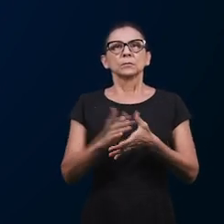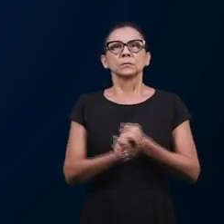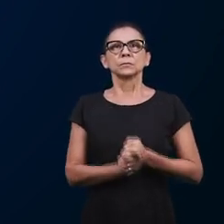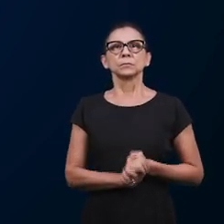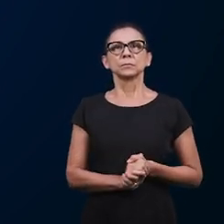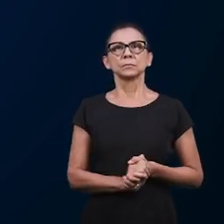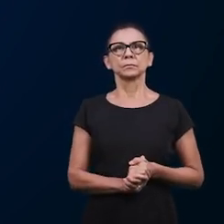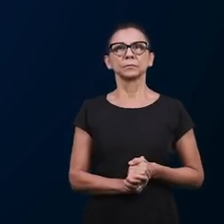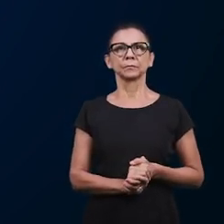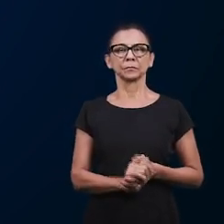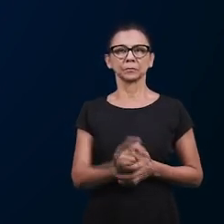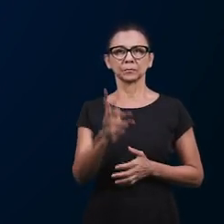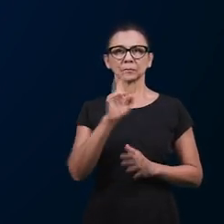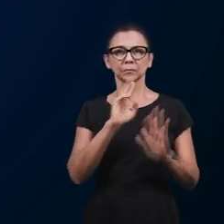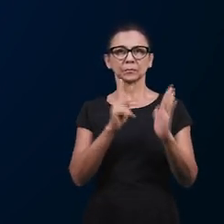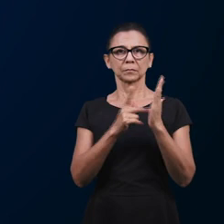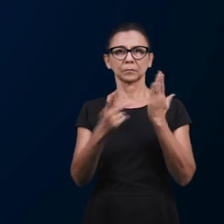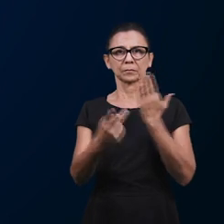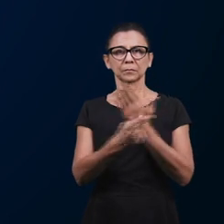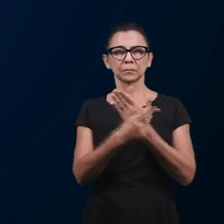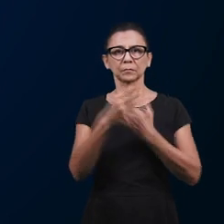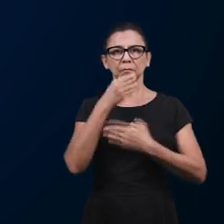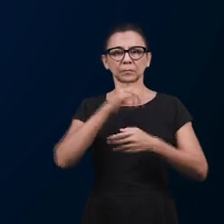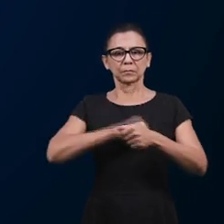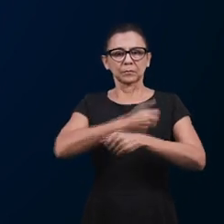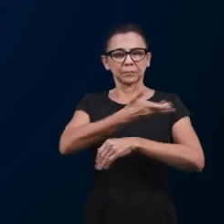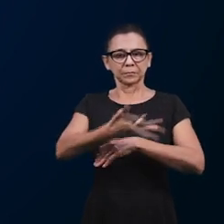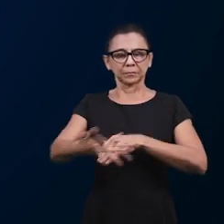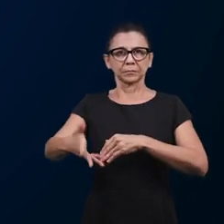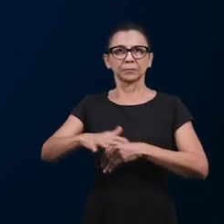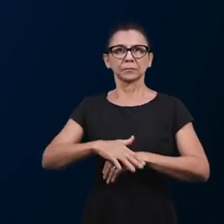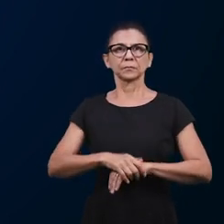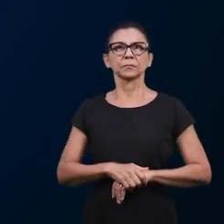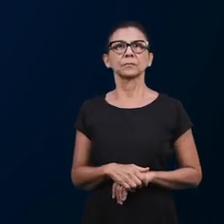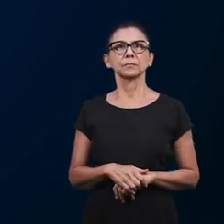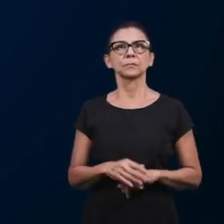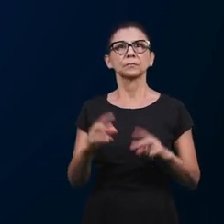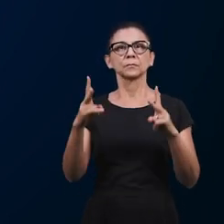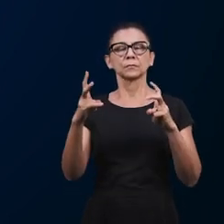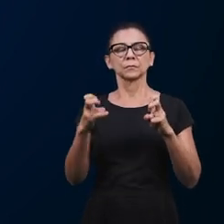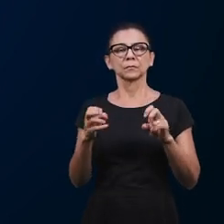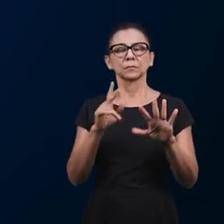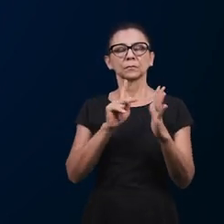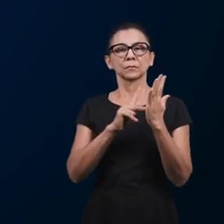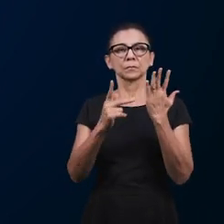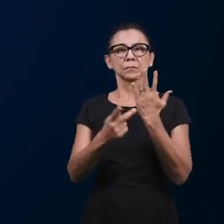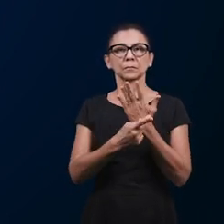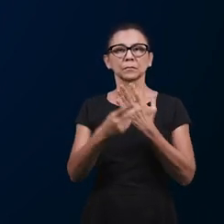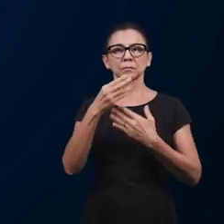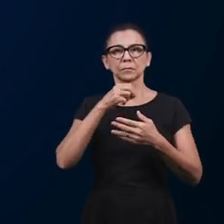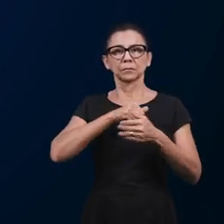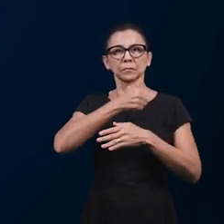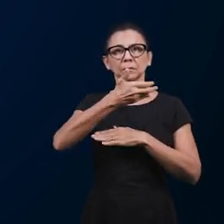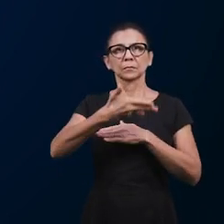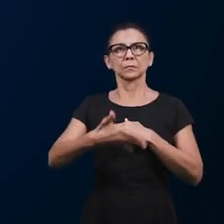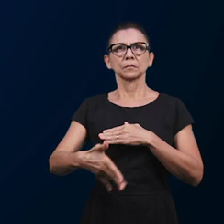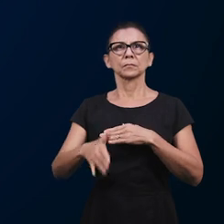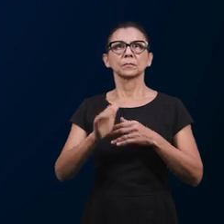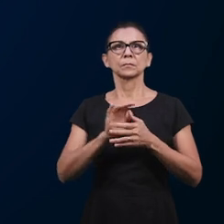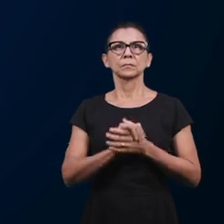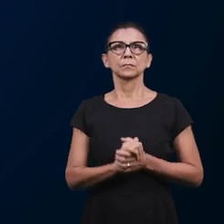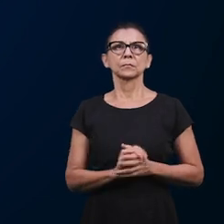responde à parábola do semeador, que nos diz assim. Indique, fique na parábola do semeador, a parábola